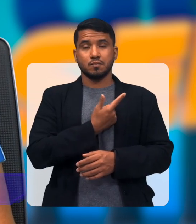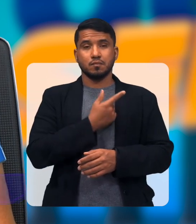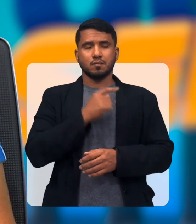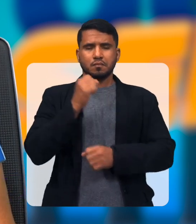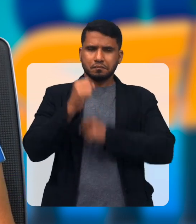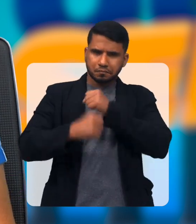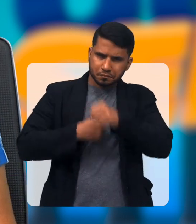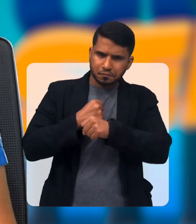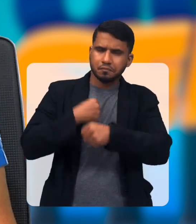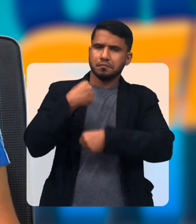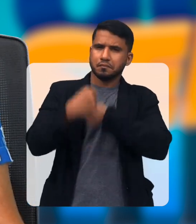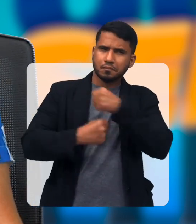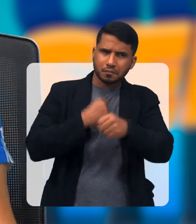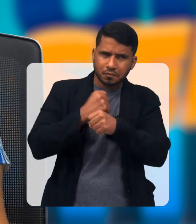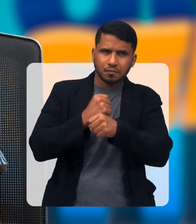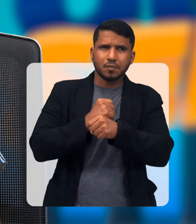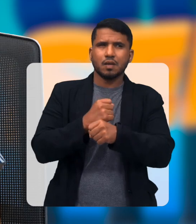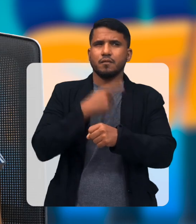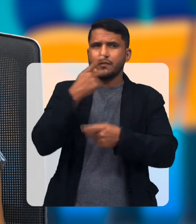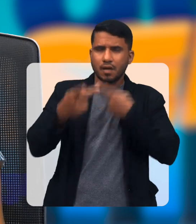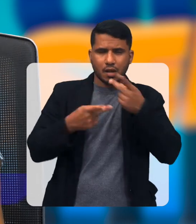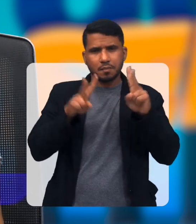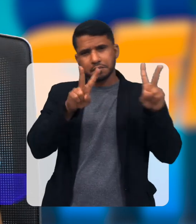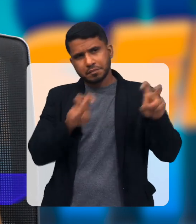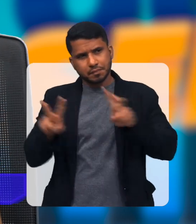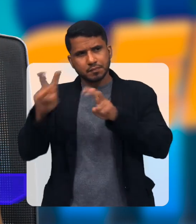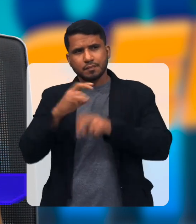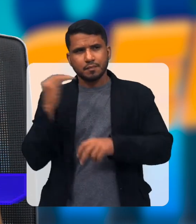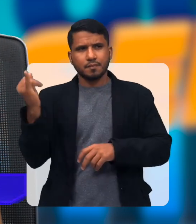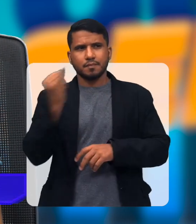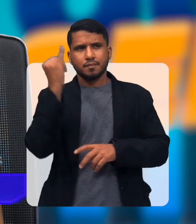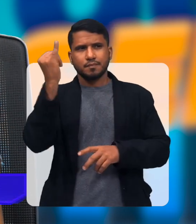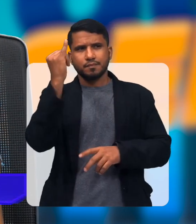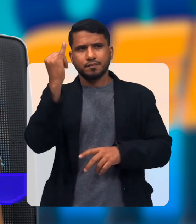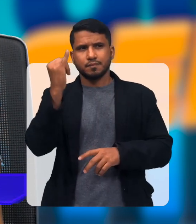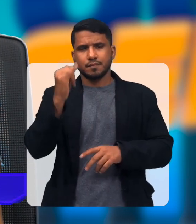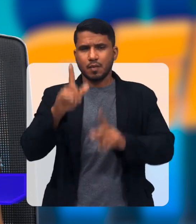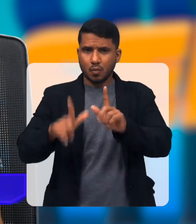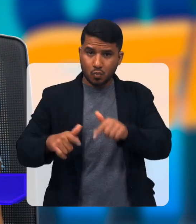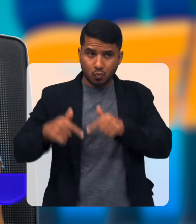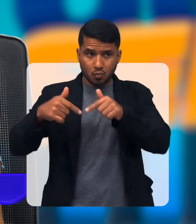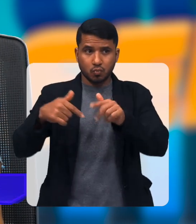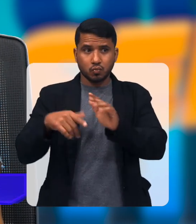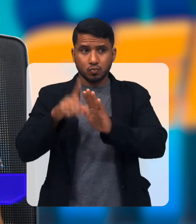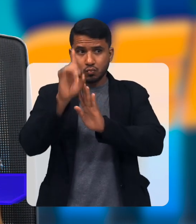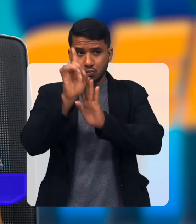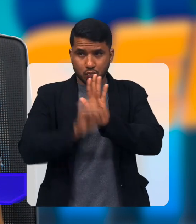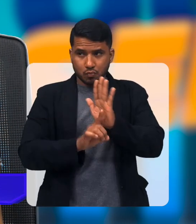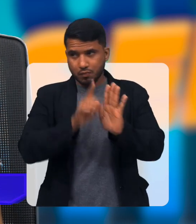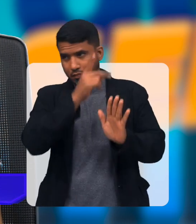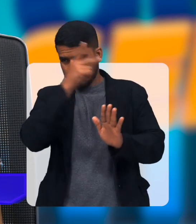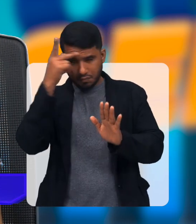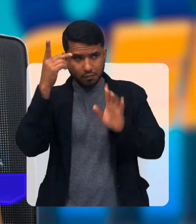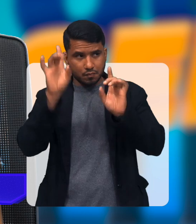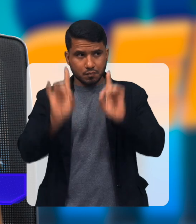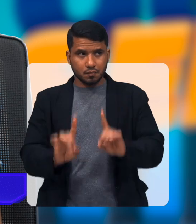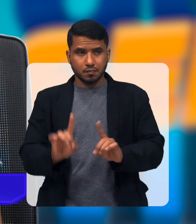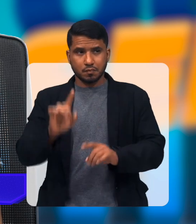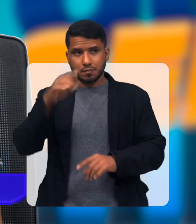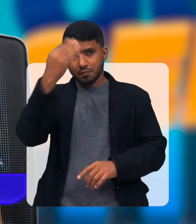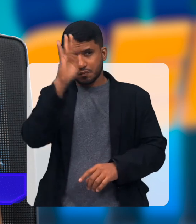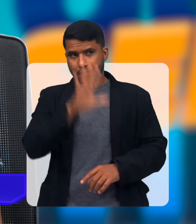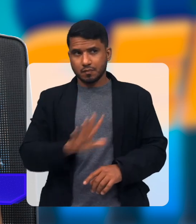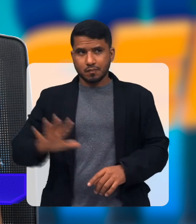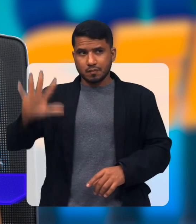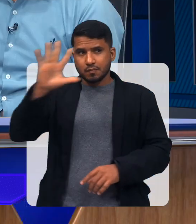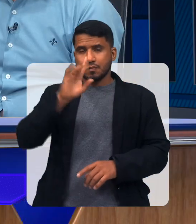os anos abordamos assuntos relevantes A luta pelos direitos da pessoa com deficiência no Brasil